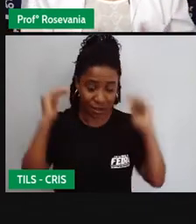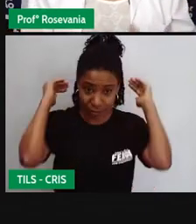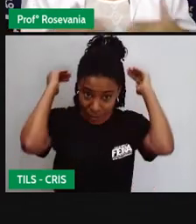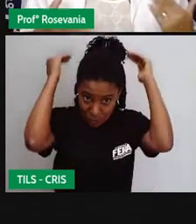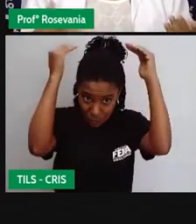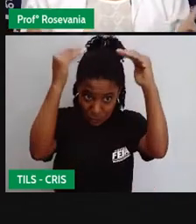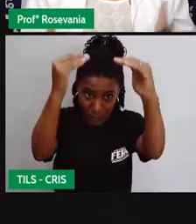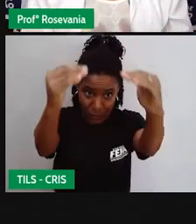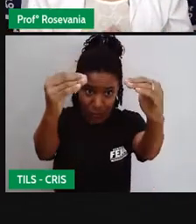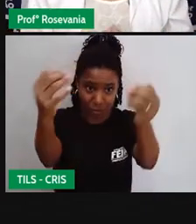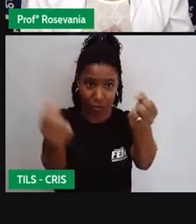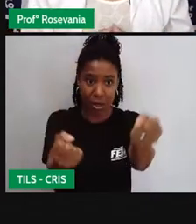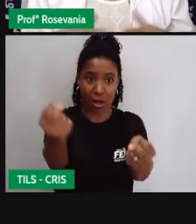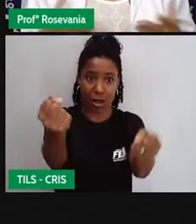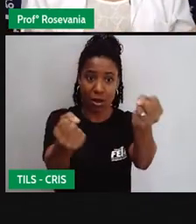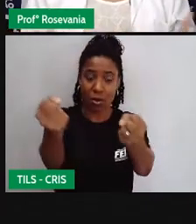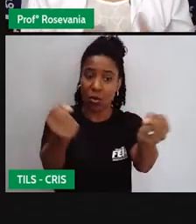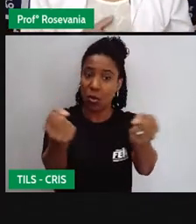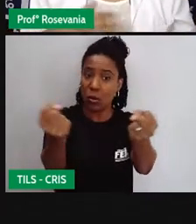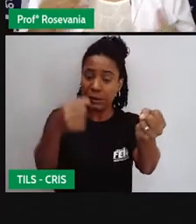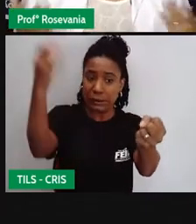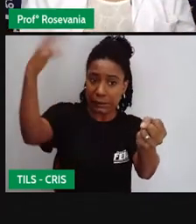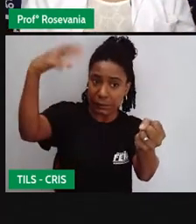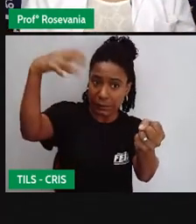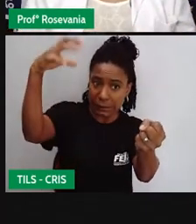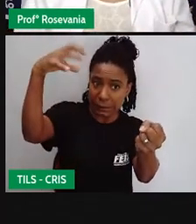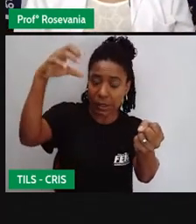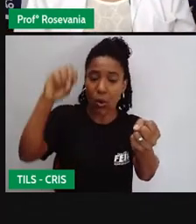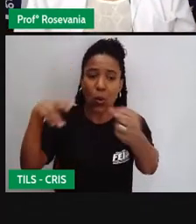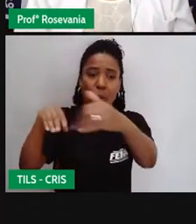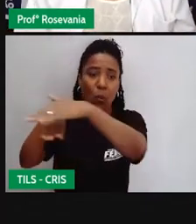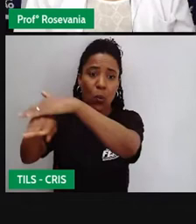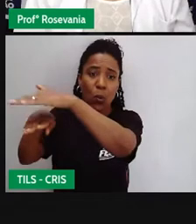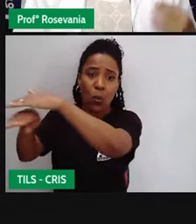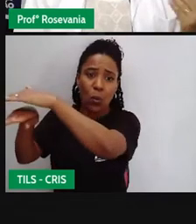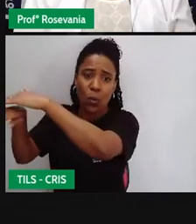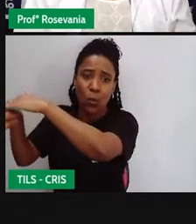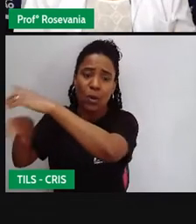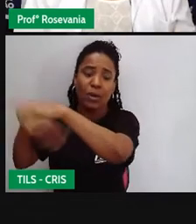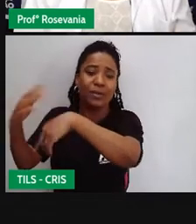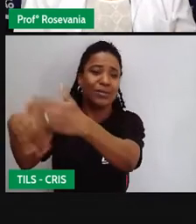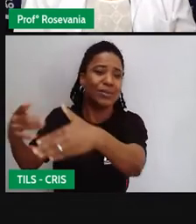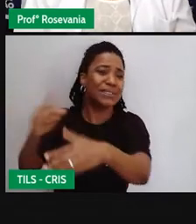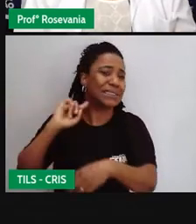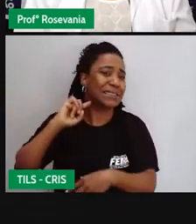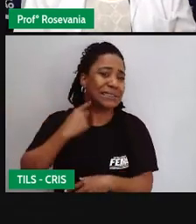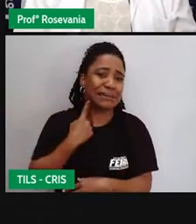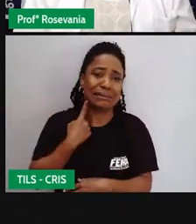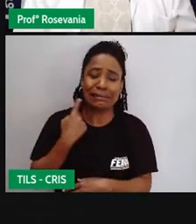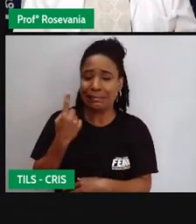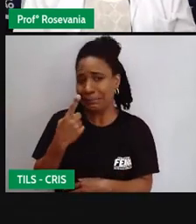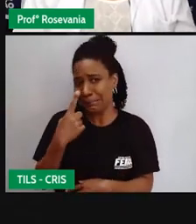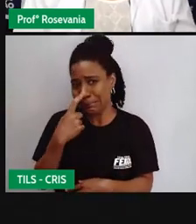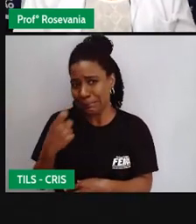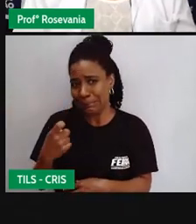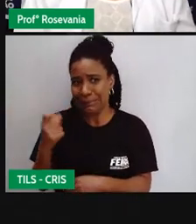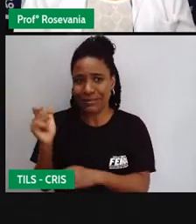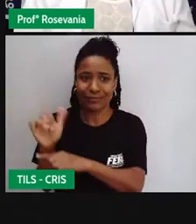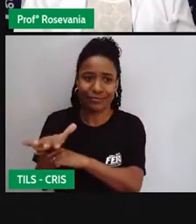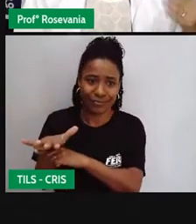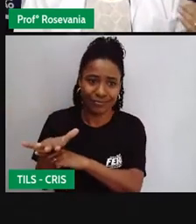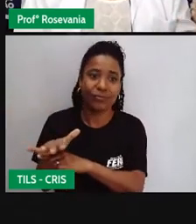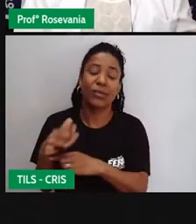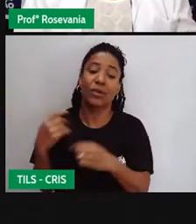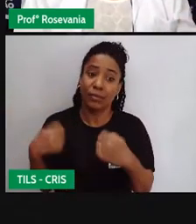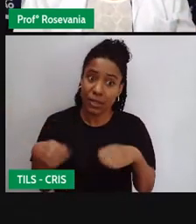não se danifique, não deteriore, né? Não venha apodrecer, não venha acontecer nada de errado com ele. Para manter a qualidade desse produto. Que isso também,